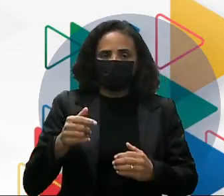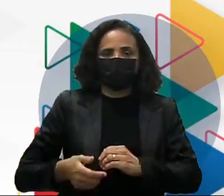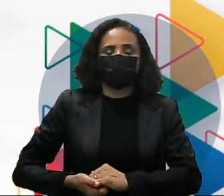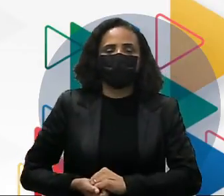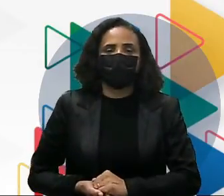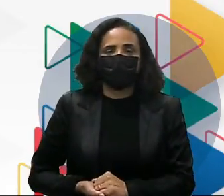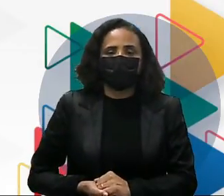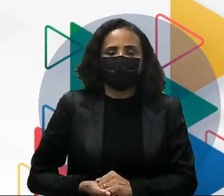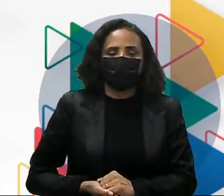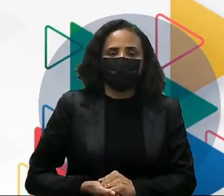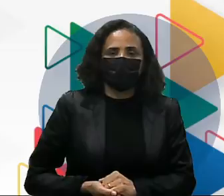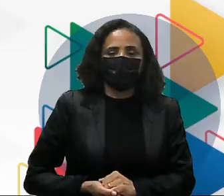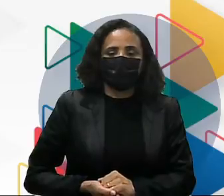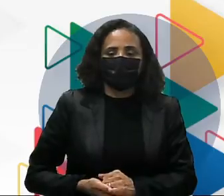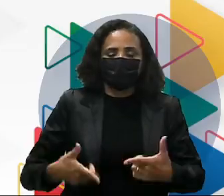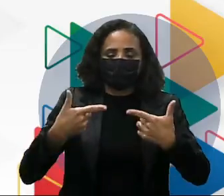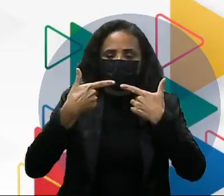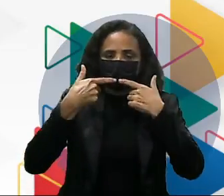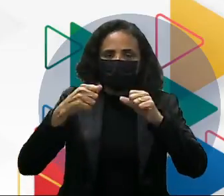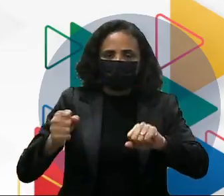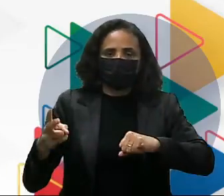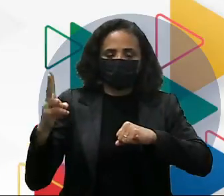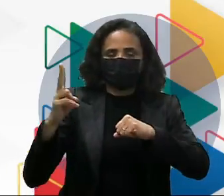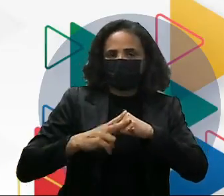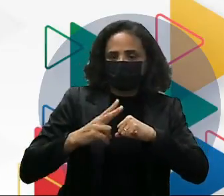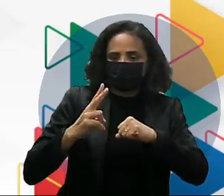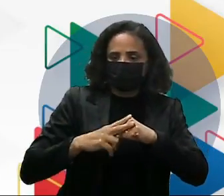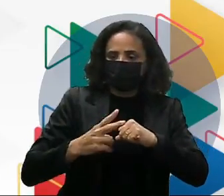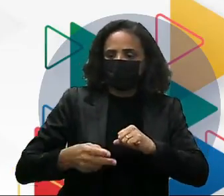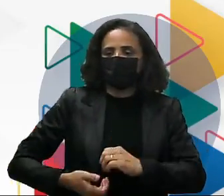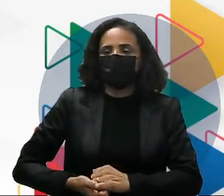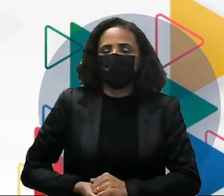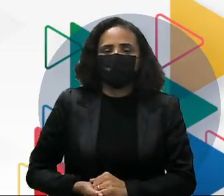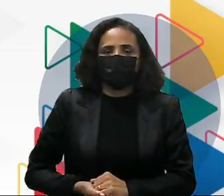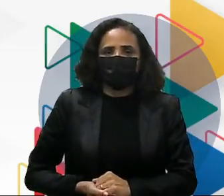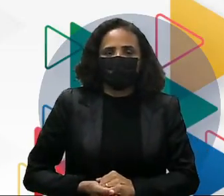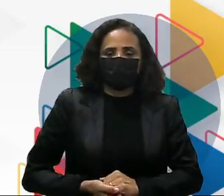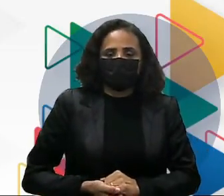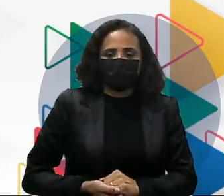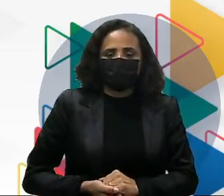E tem aí a linguagem verbal e não verbal.